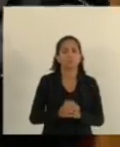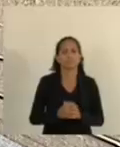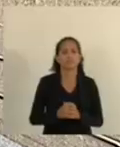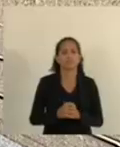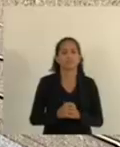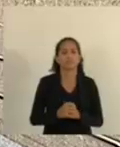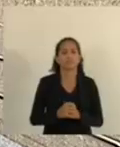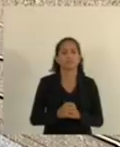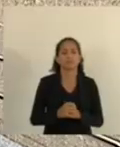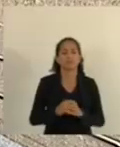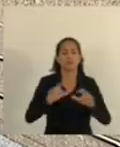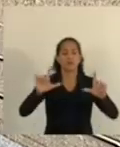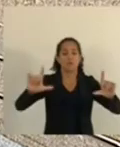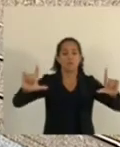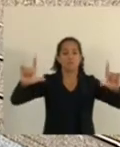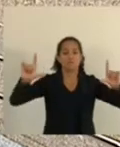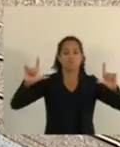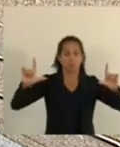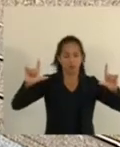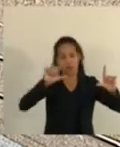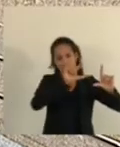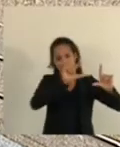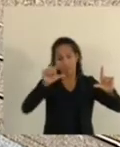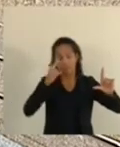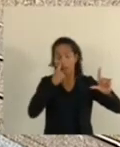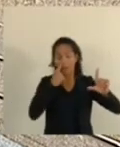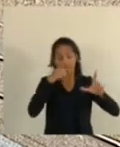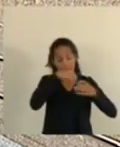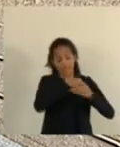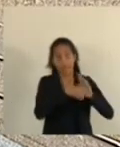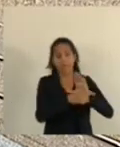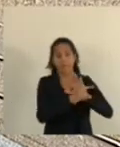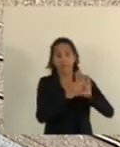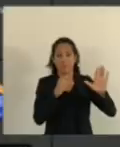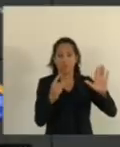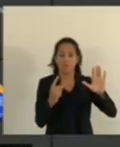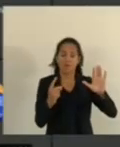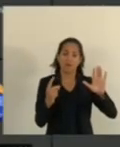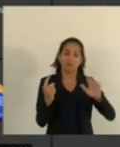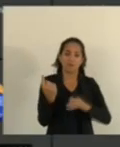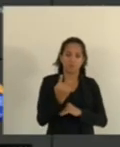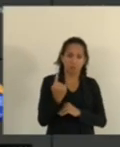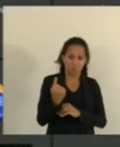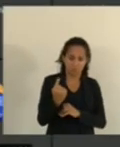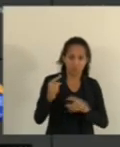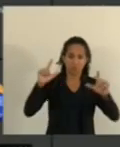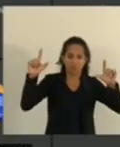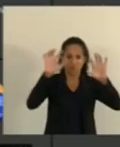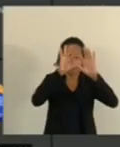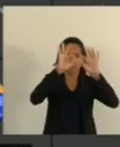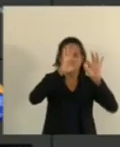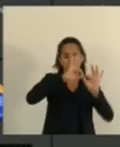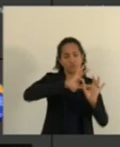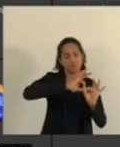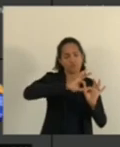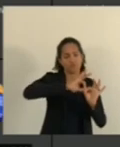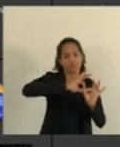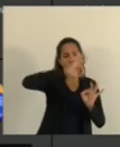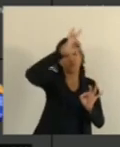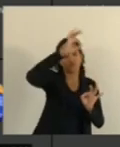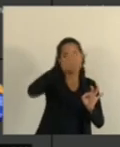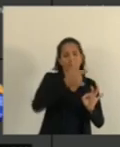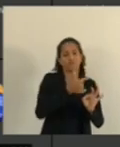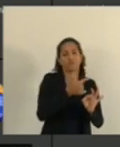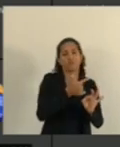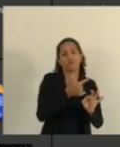A placa Aí é o parágrafo único, né? A placa deverá medir 21 centímetros por 27 E